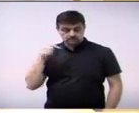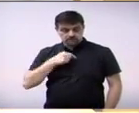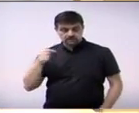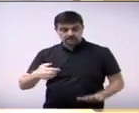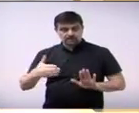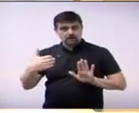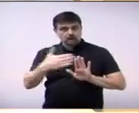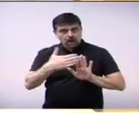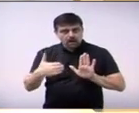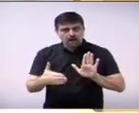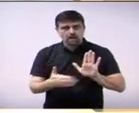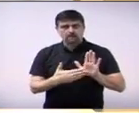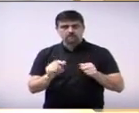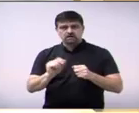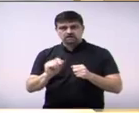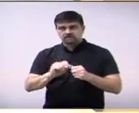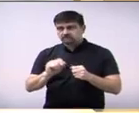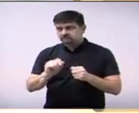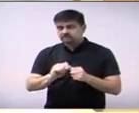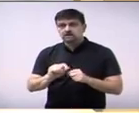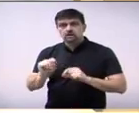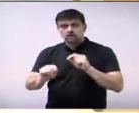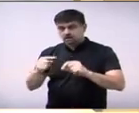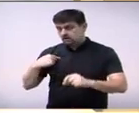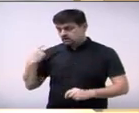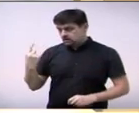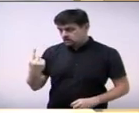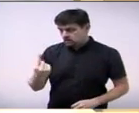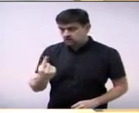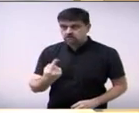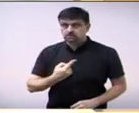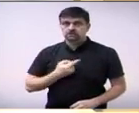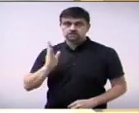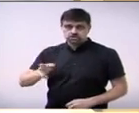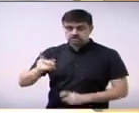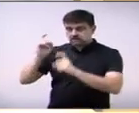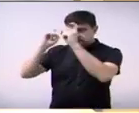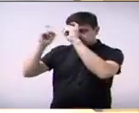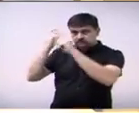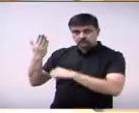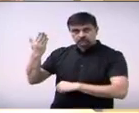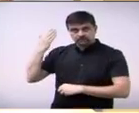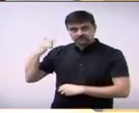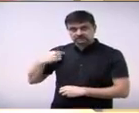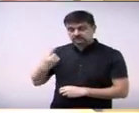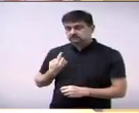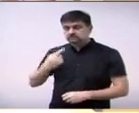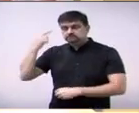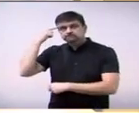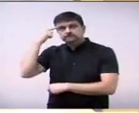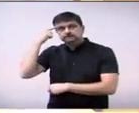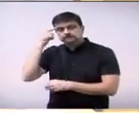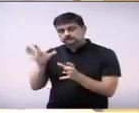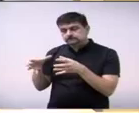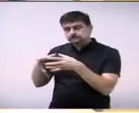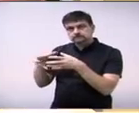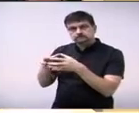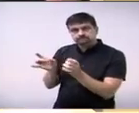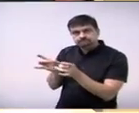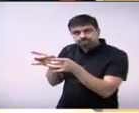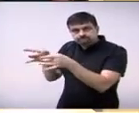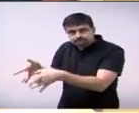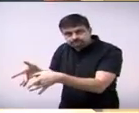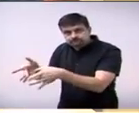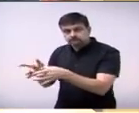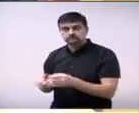possibilitou as janelas para que nós, como já tinha comentado na outra sessão, pudéssemos trocar de partido sem se